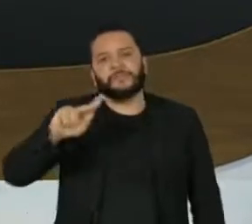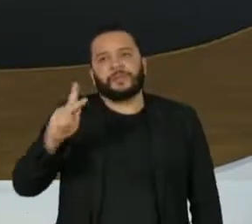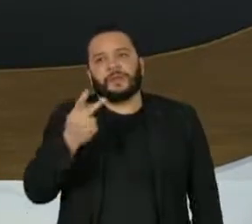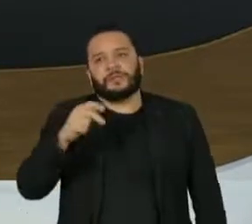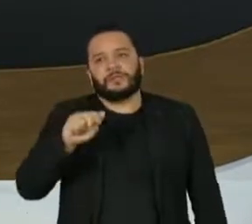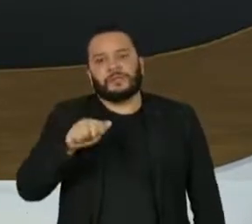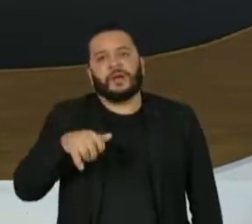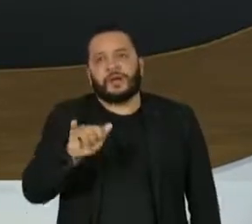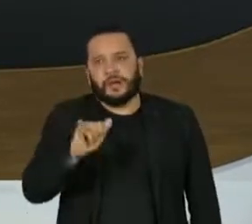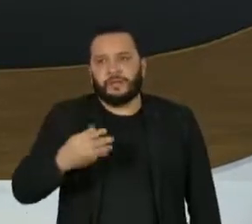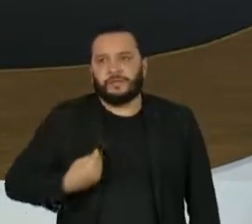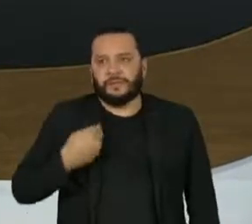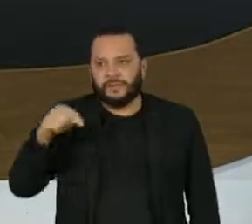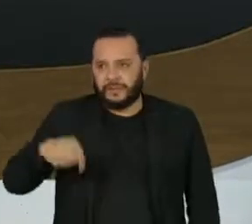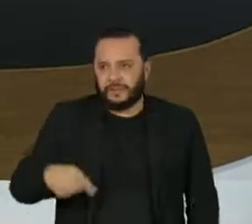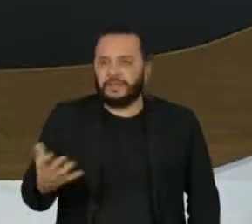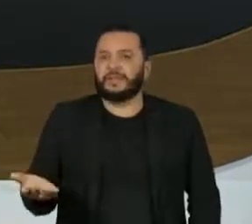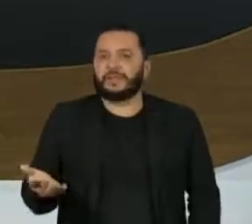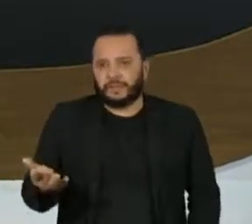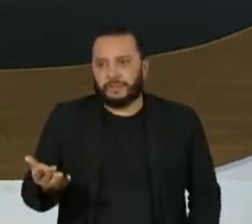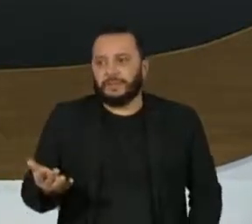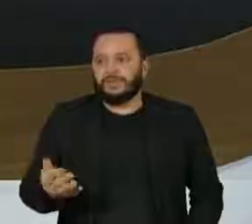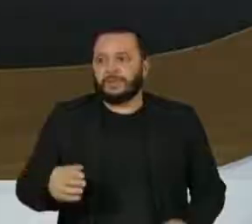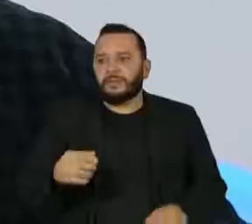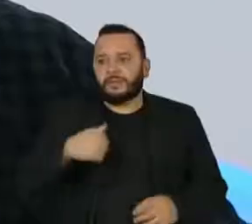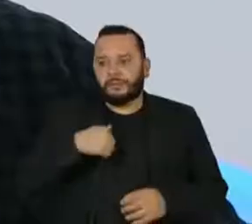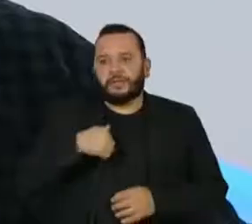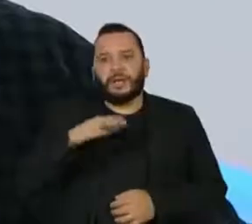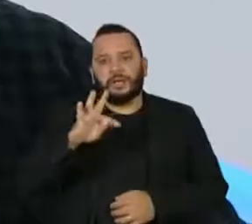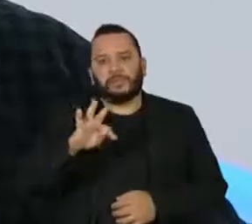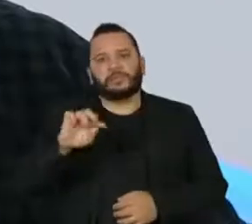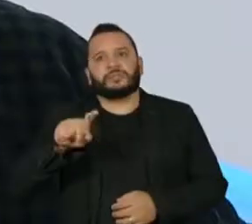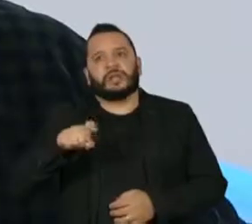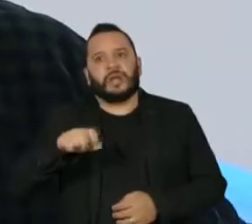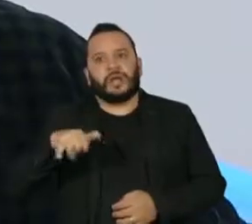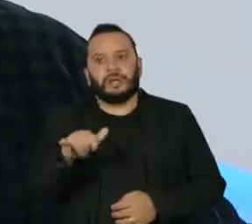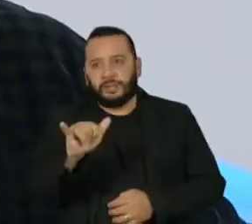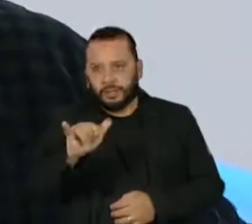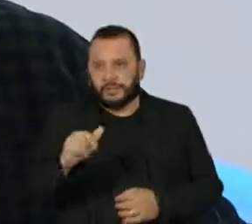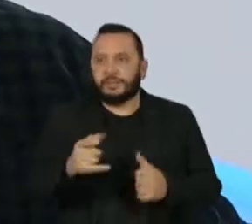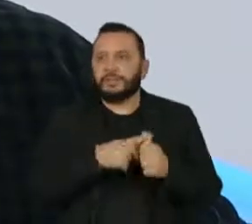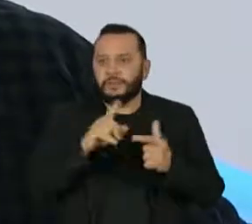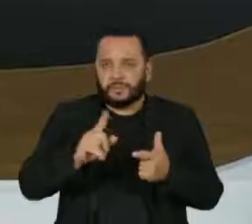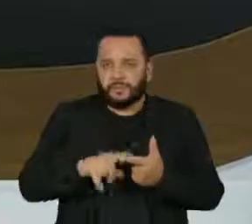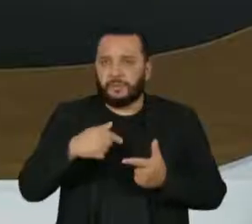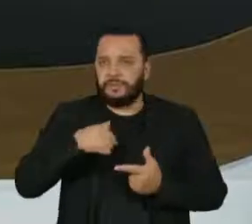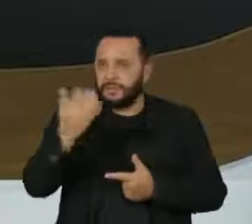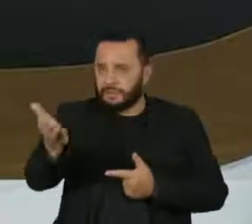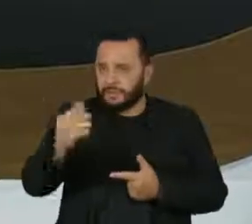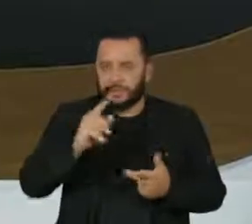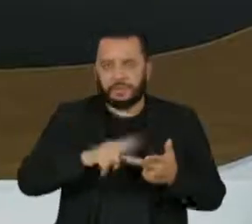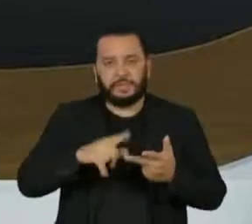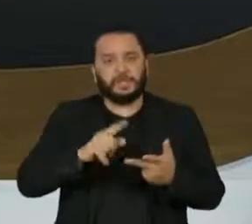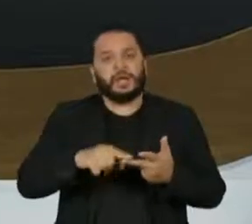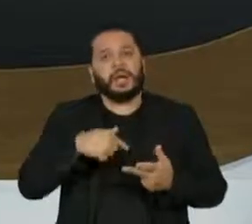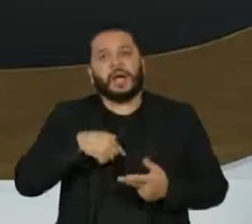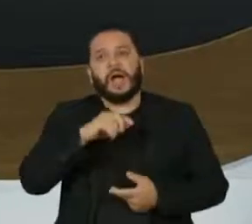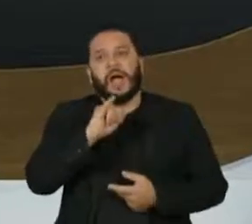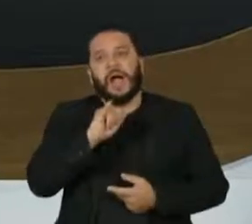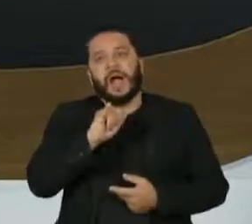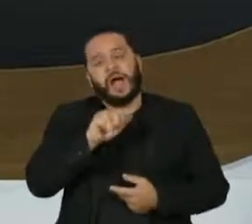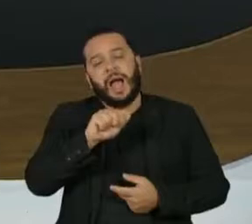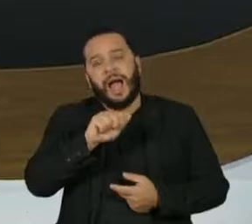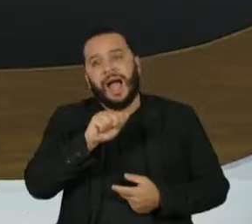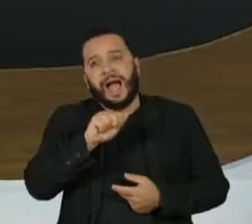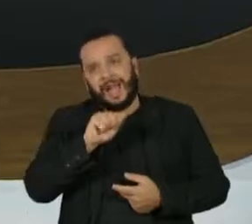junto com o Almir, no centro do Roda. Você é uma nova liderança. O Ailton Krenak é um grande pensador